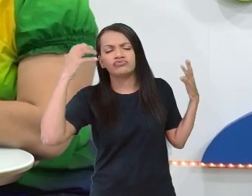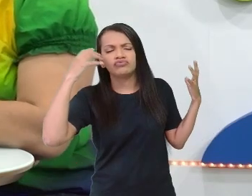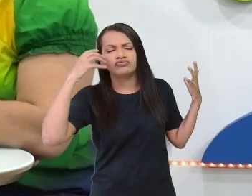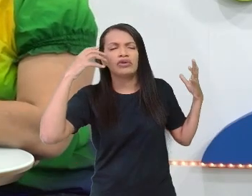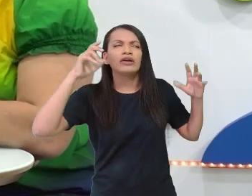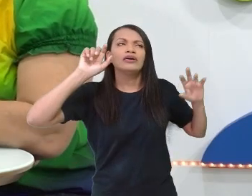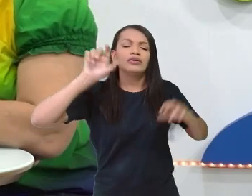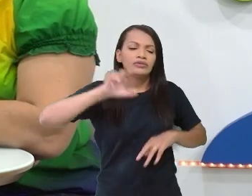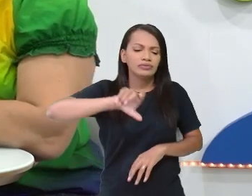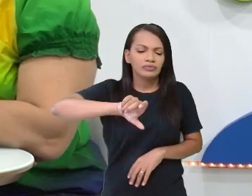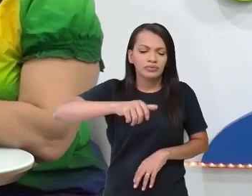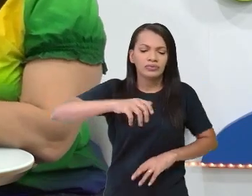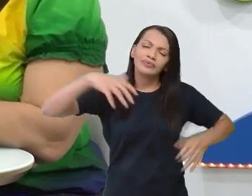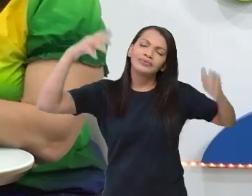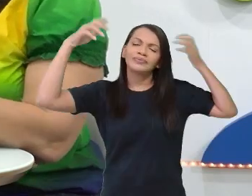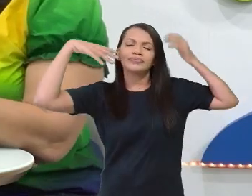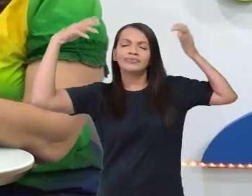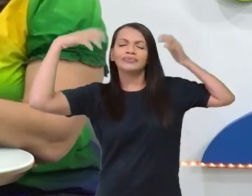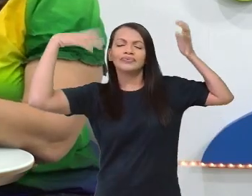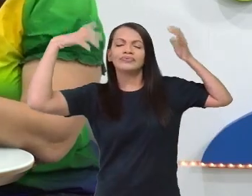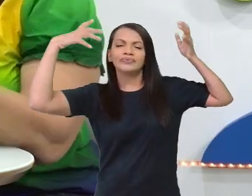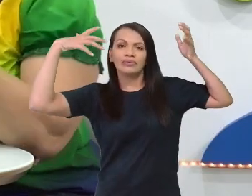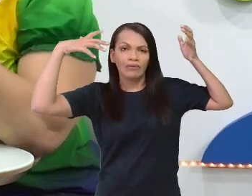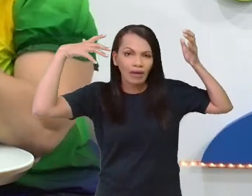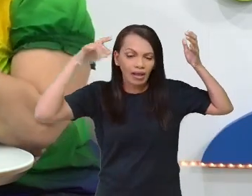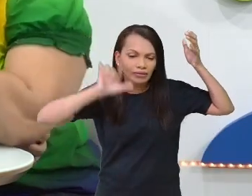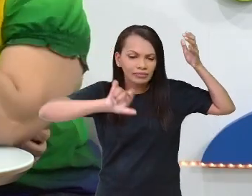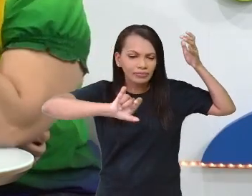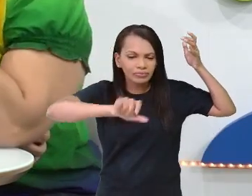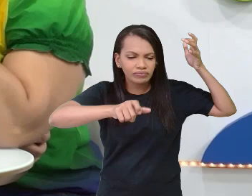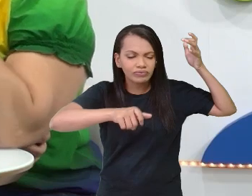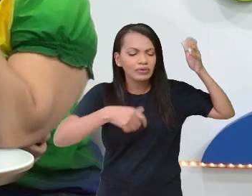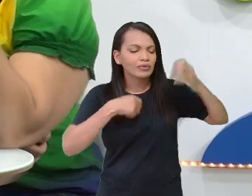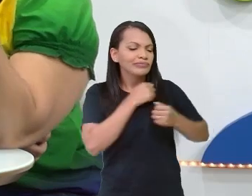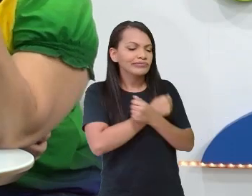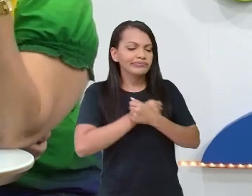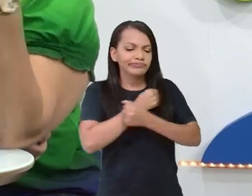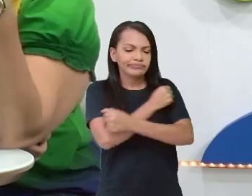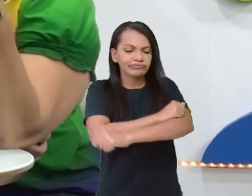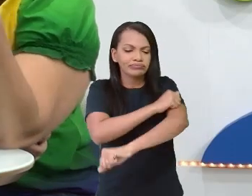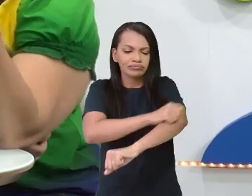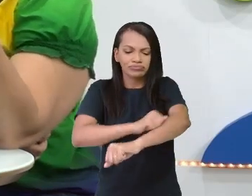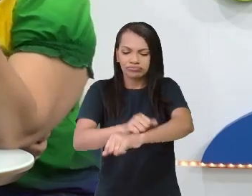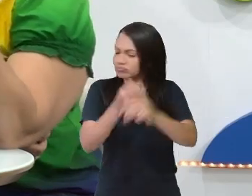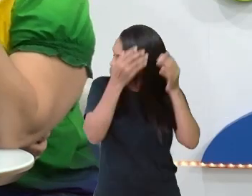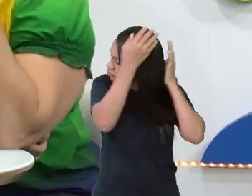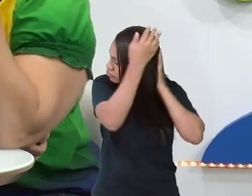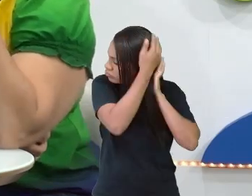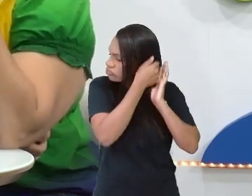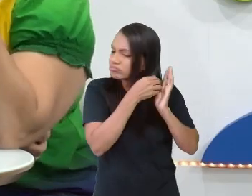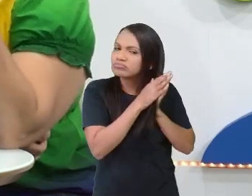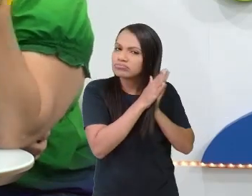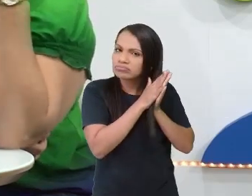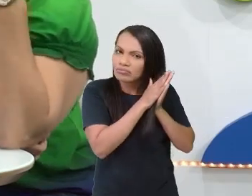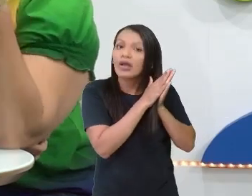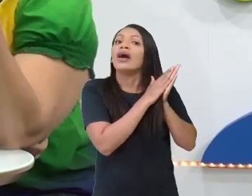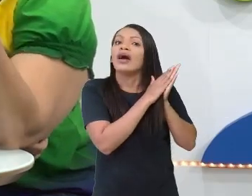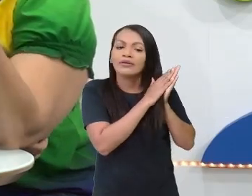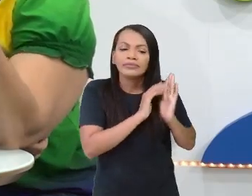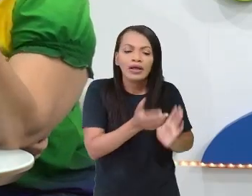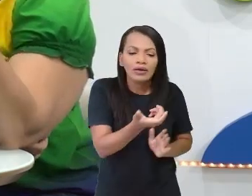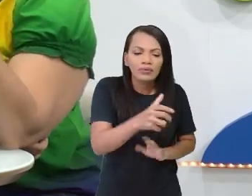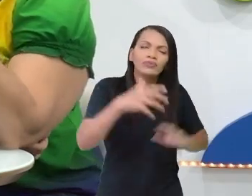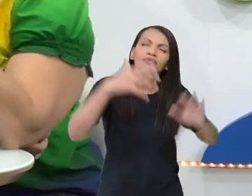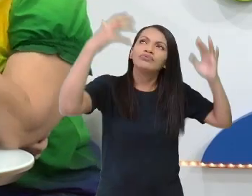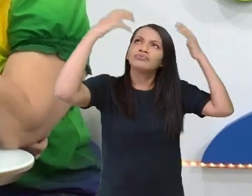para poder se enxaguar, e depois, ao enxaguar, que liga novamente a torneira. Aí você vai economizar bastante água, e vai